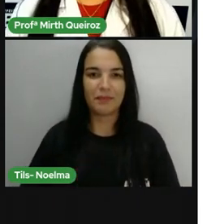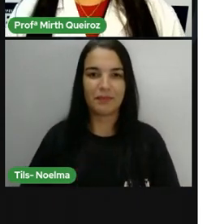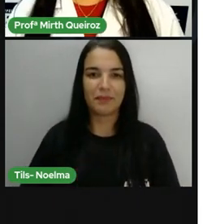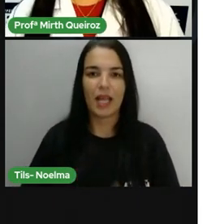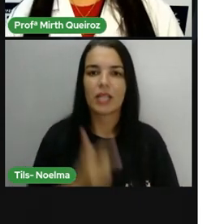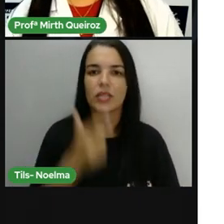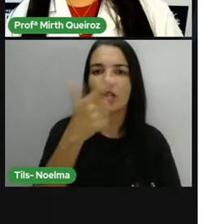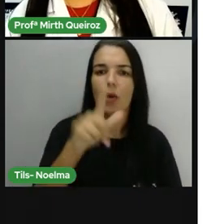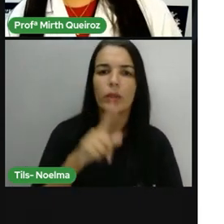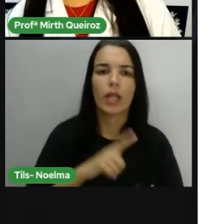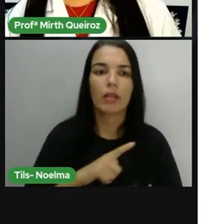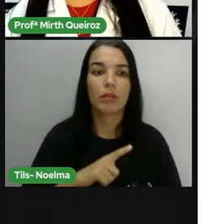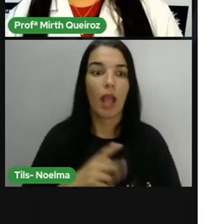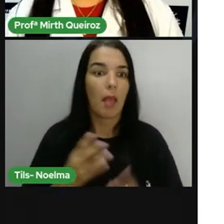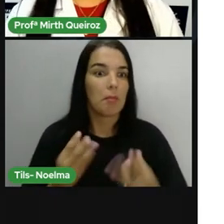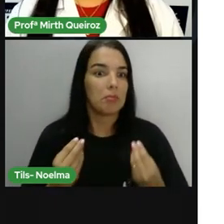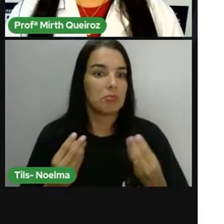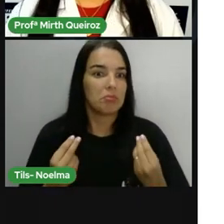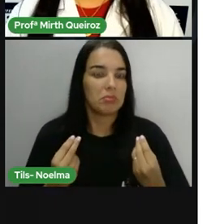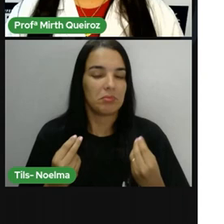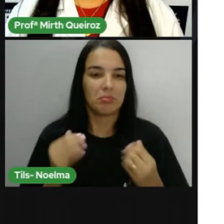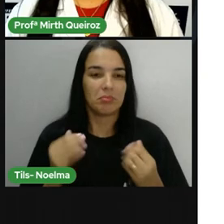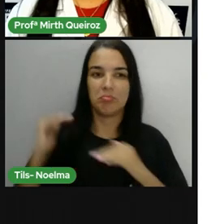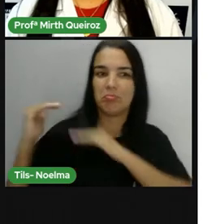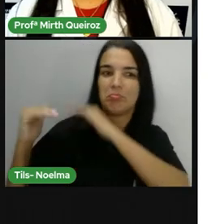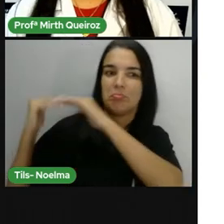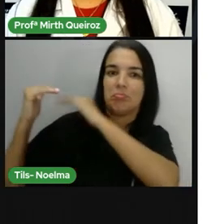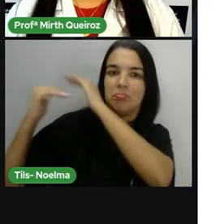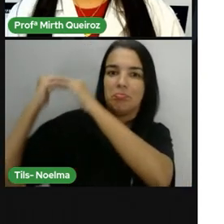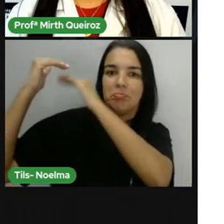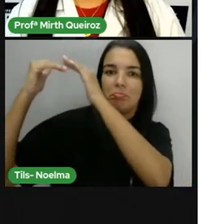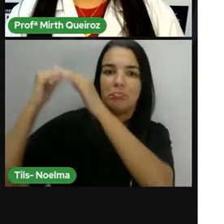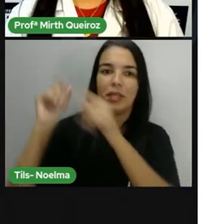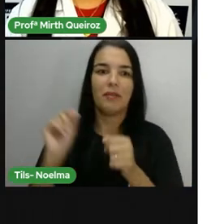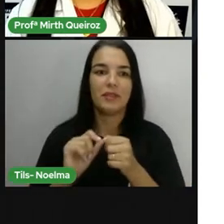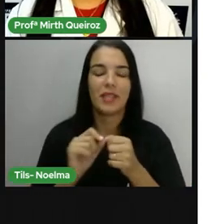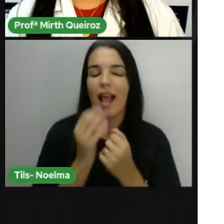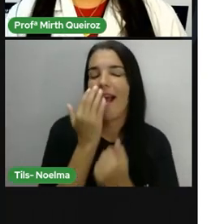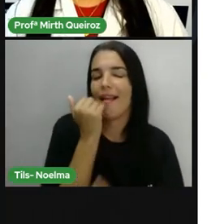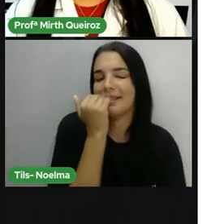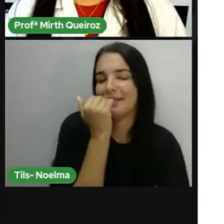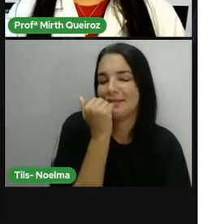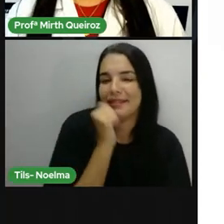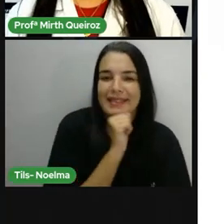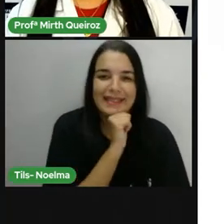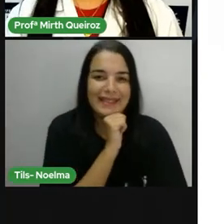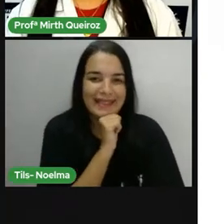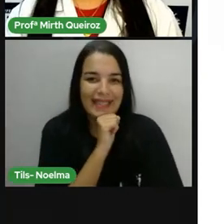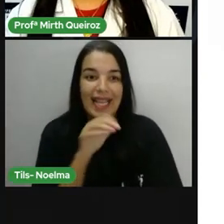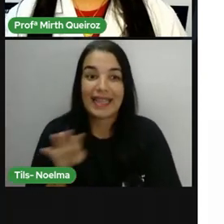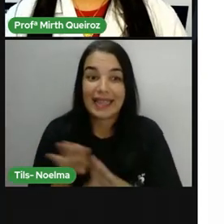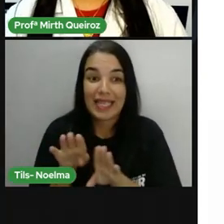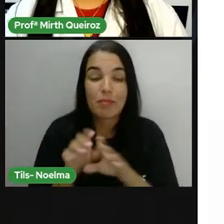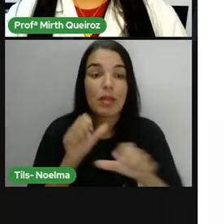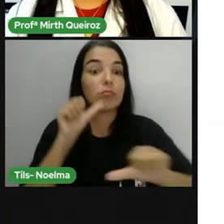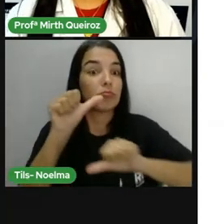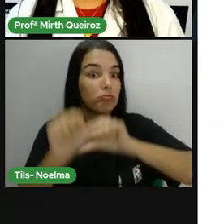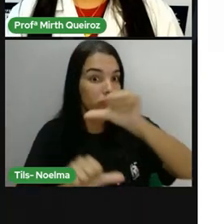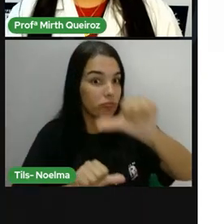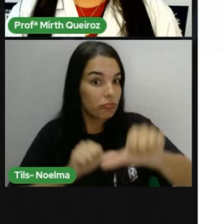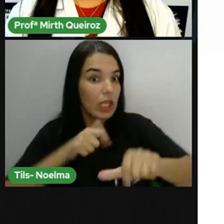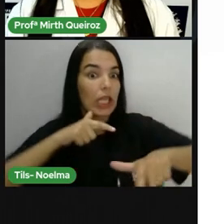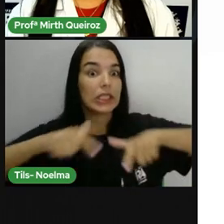Já outros possuem um potencial muito grande utilizado na alimentação, como também na geração de